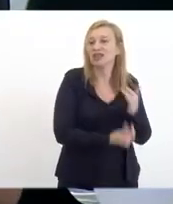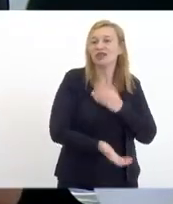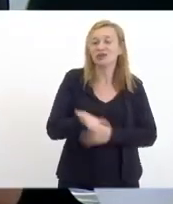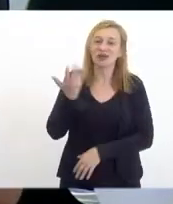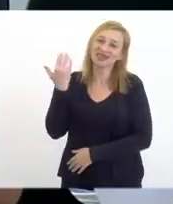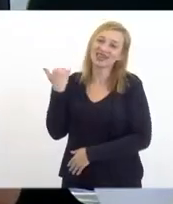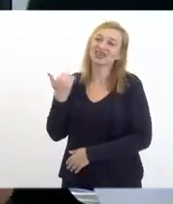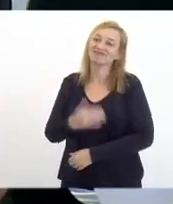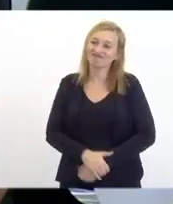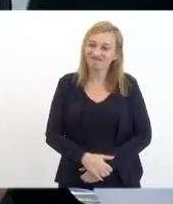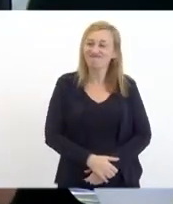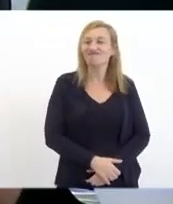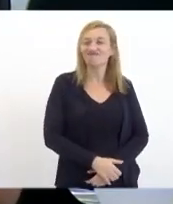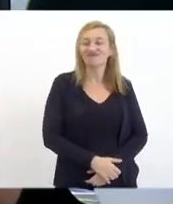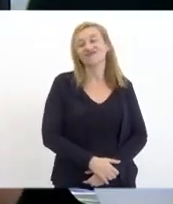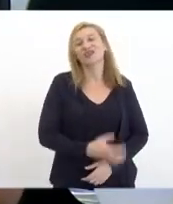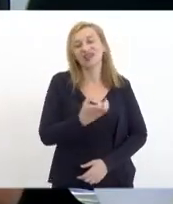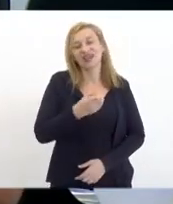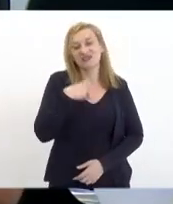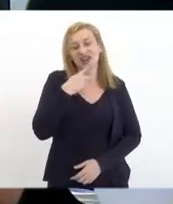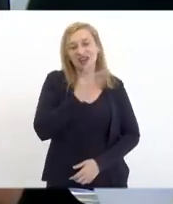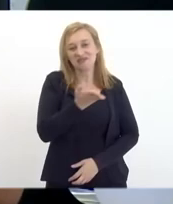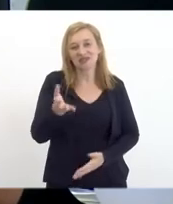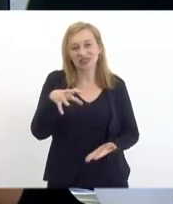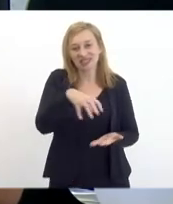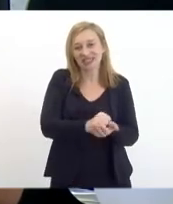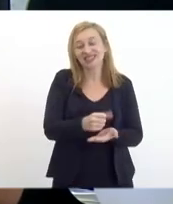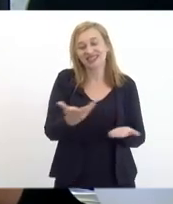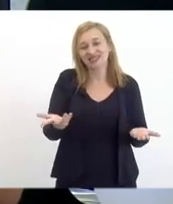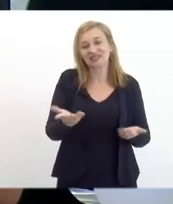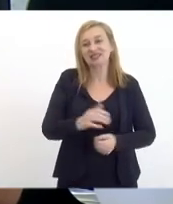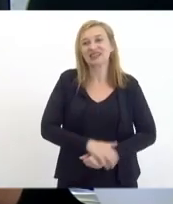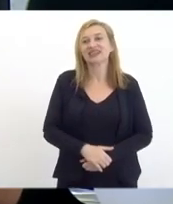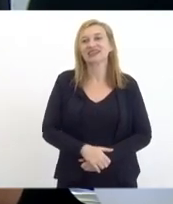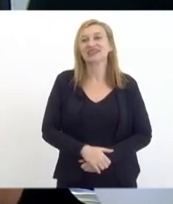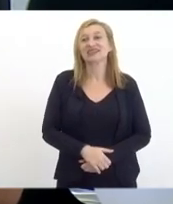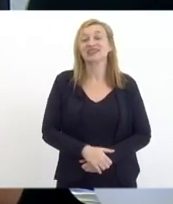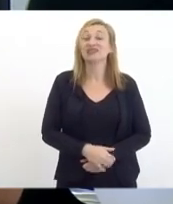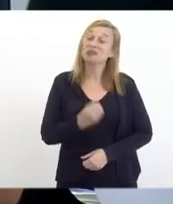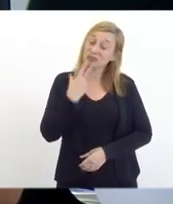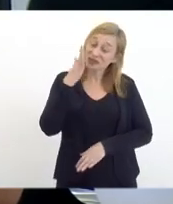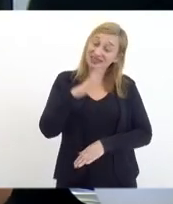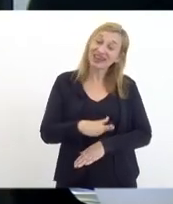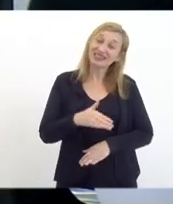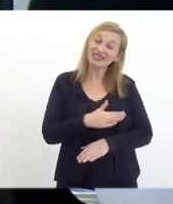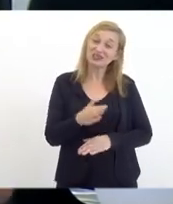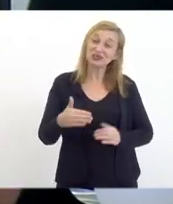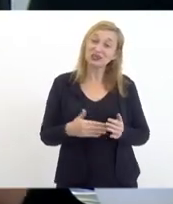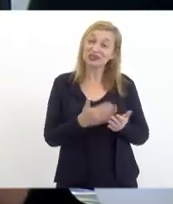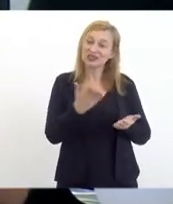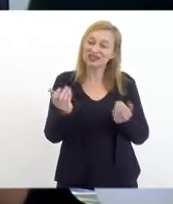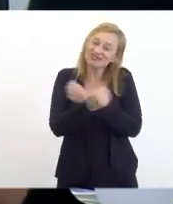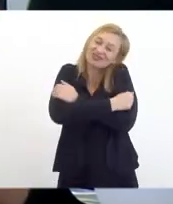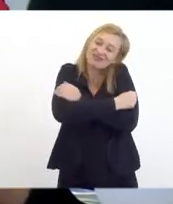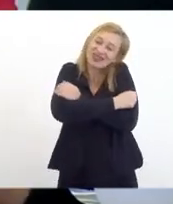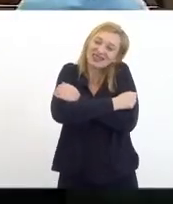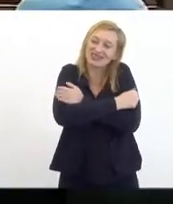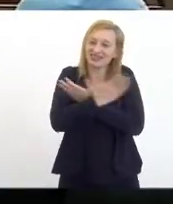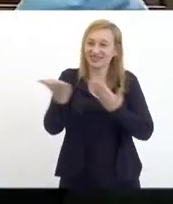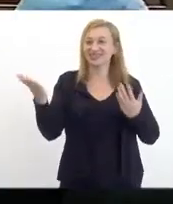recuperar o tempo perdido era isso que eu queria deixar registrado nesse primeiro momento uma boa tarde a todos e um forte abraço